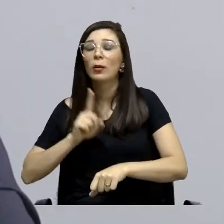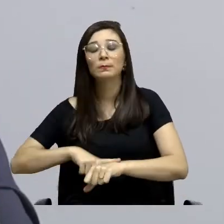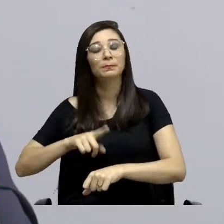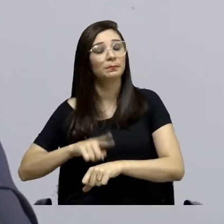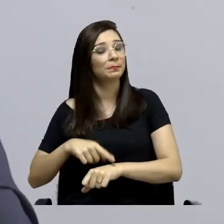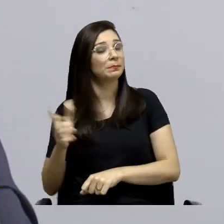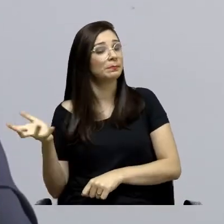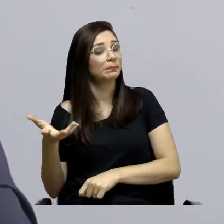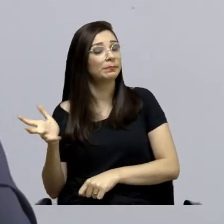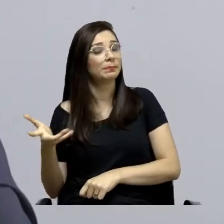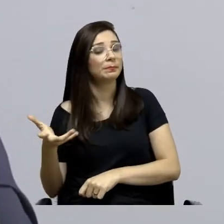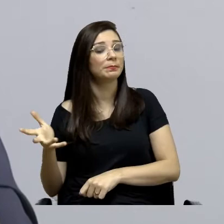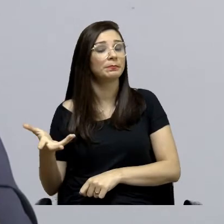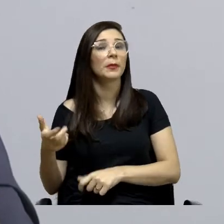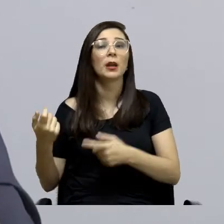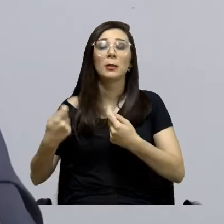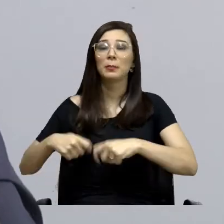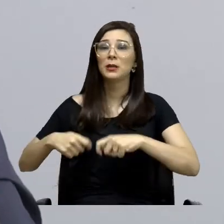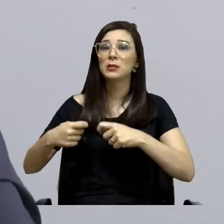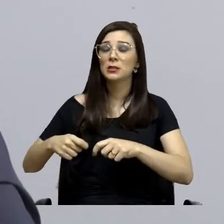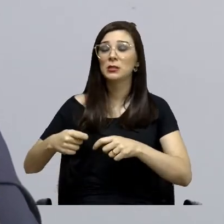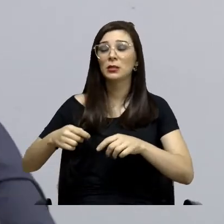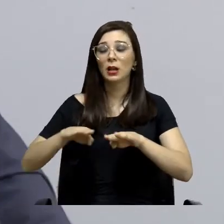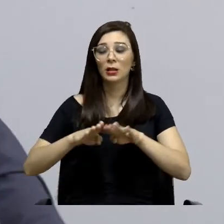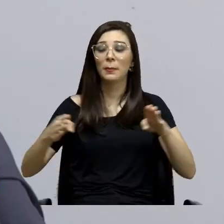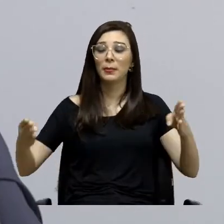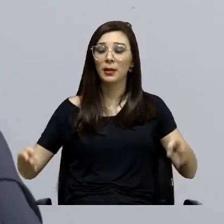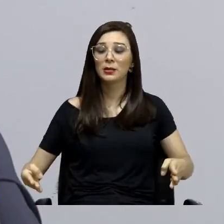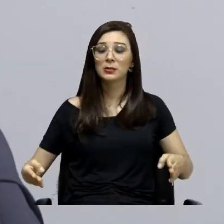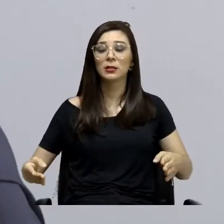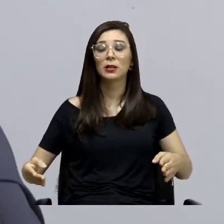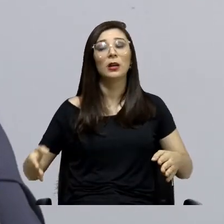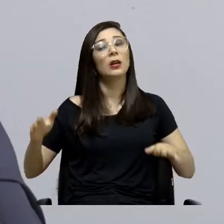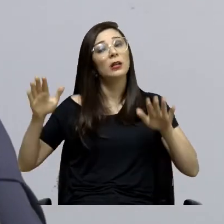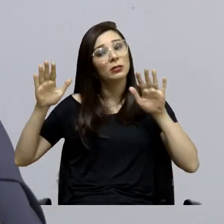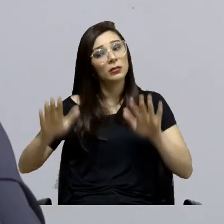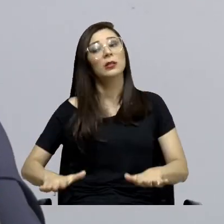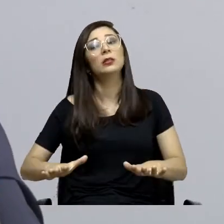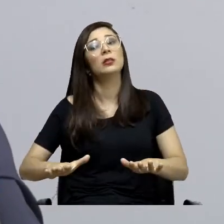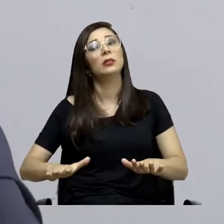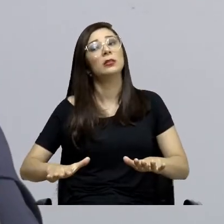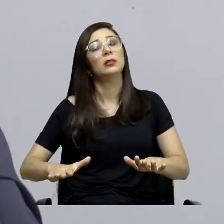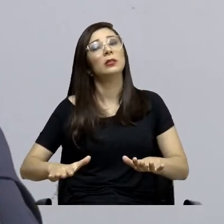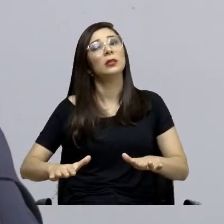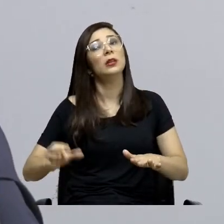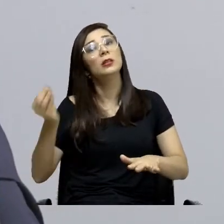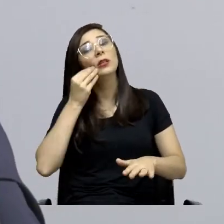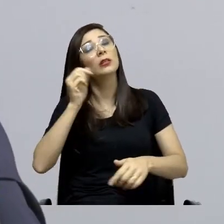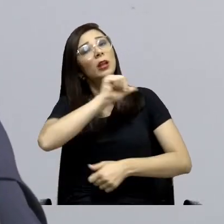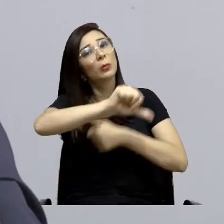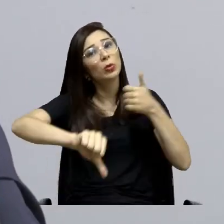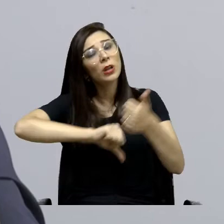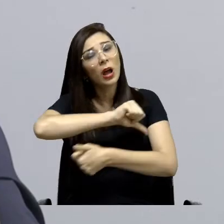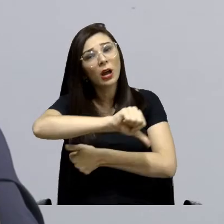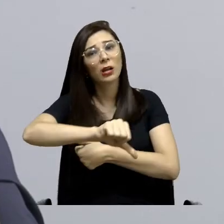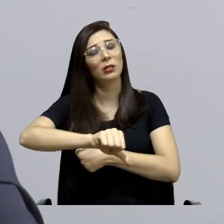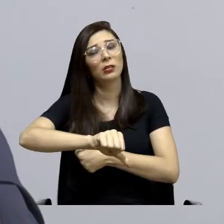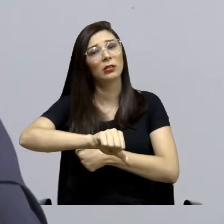botar as coisas na mesa e tentar mudar. médicos